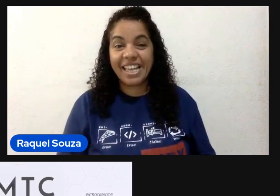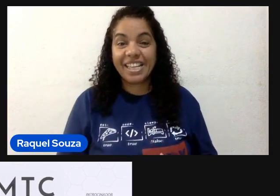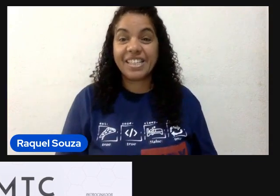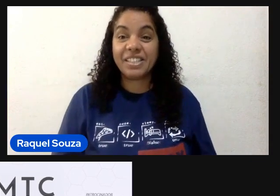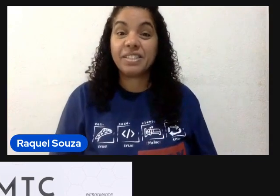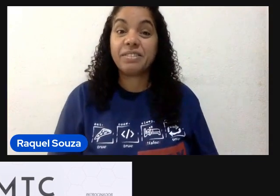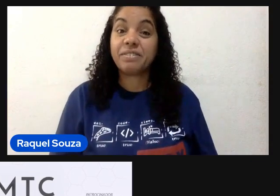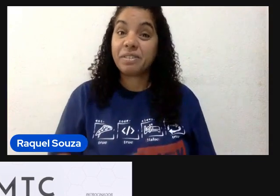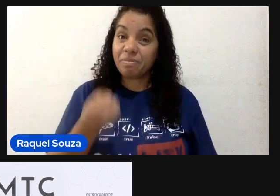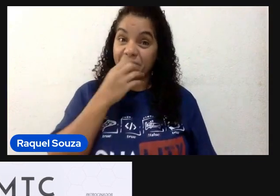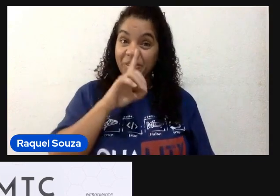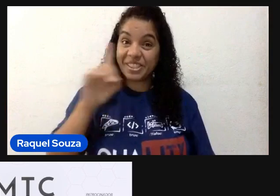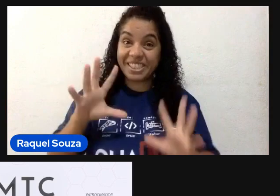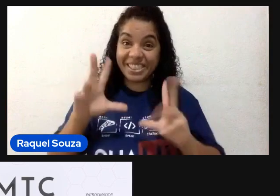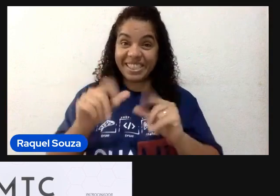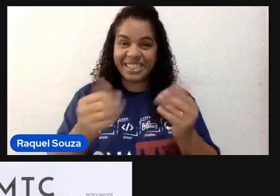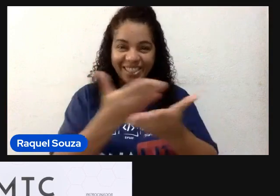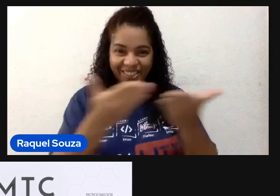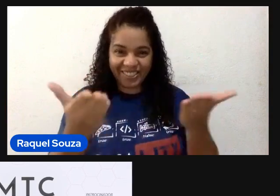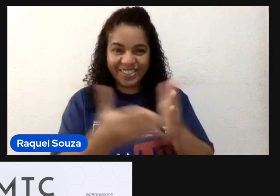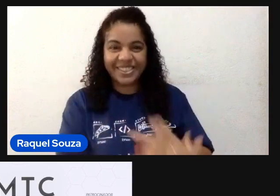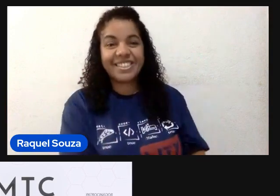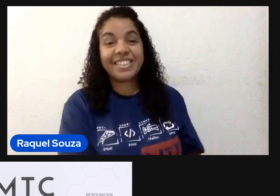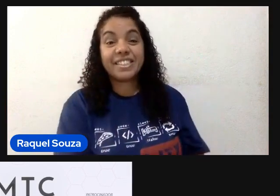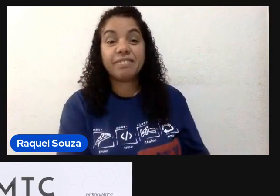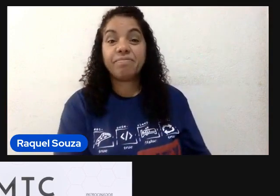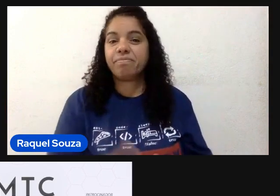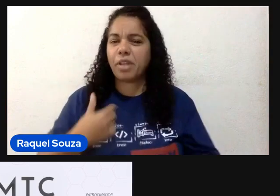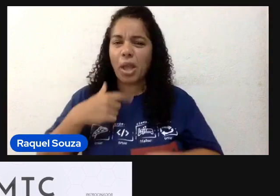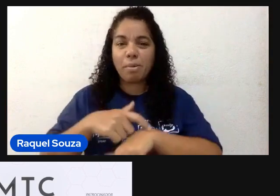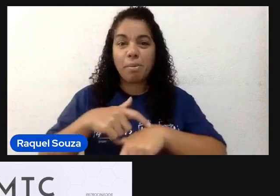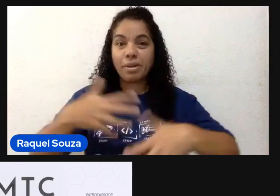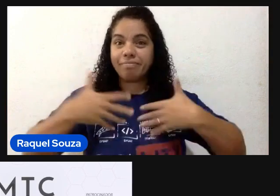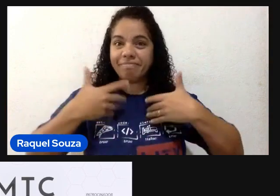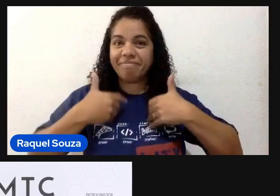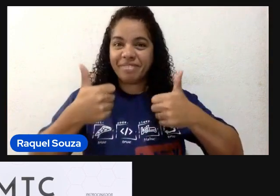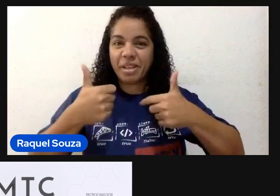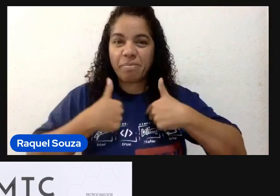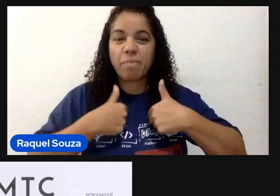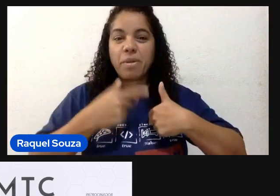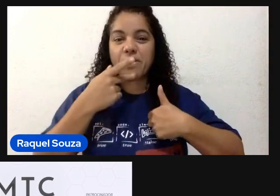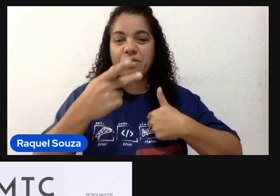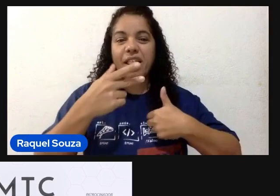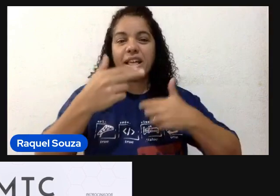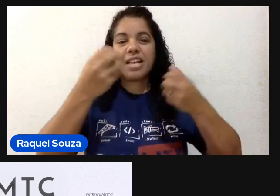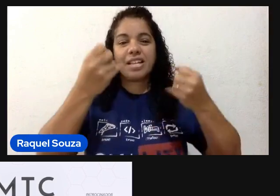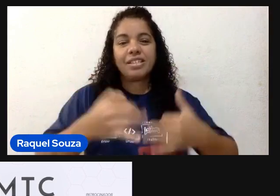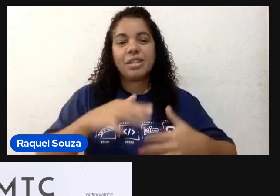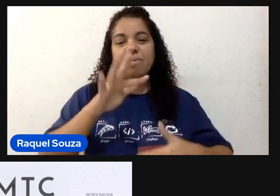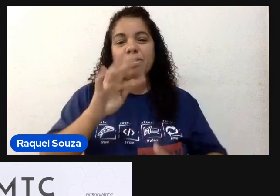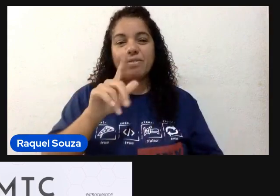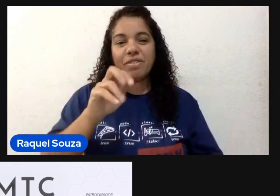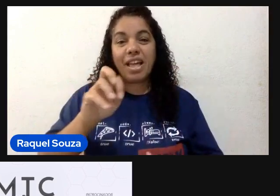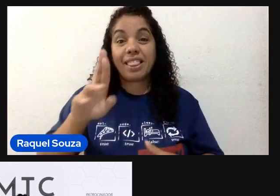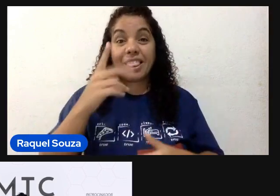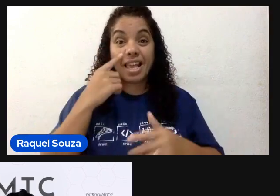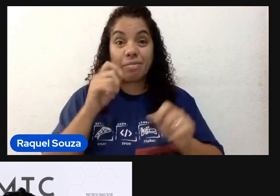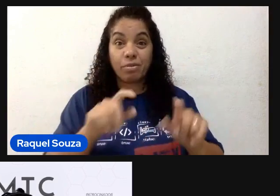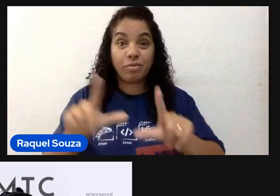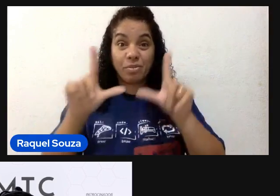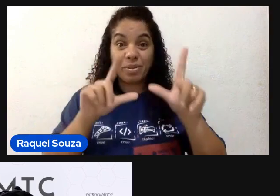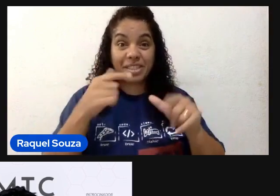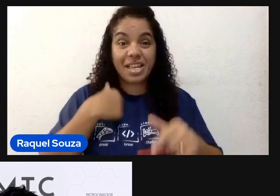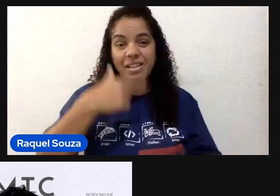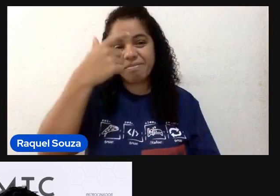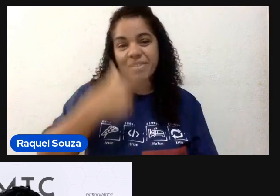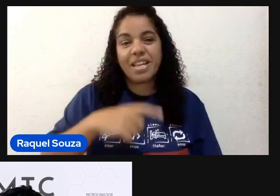Bom dia para todos, é um momento muito importante para mim poder falar sobre o Flutter. Deixa eu botar aqui, aí. Então, eu sou